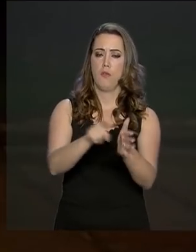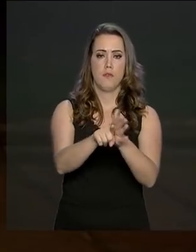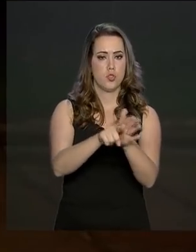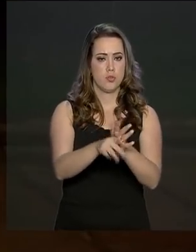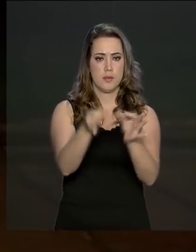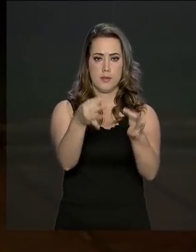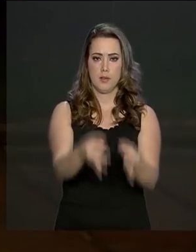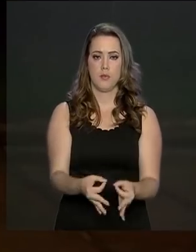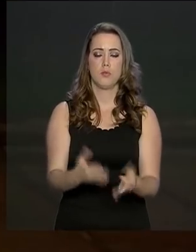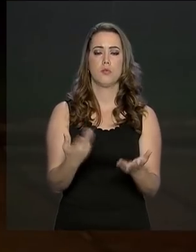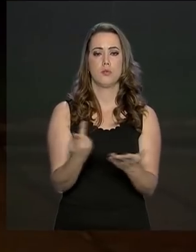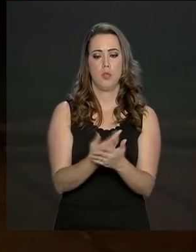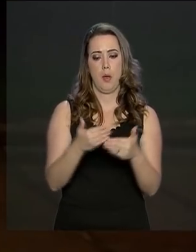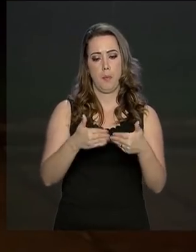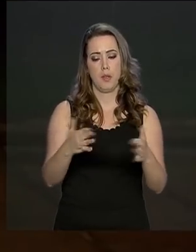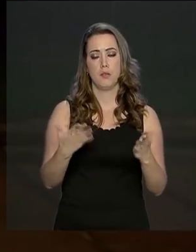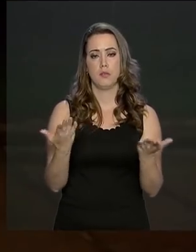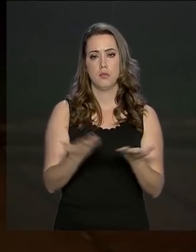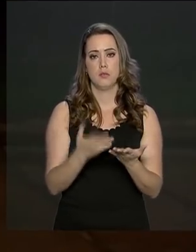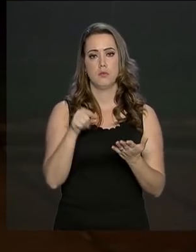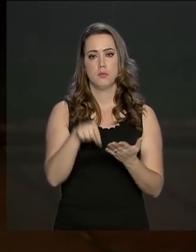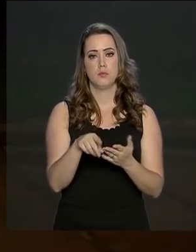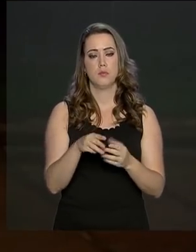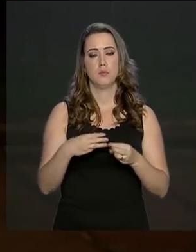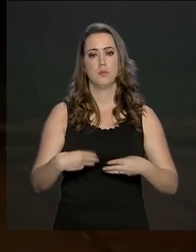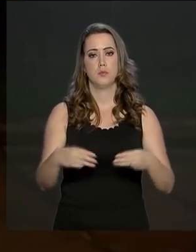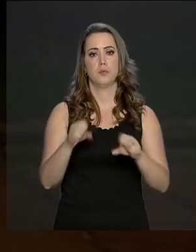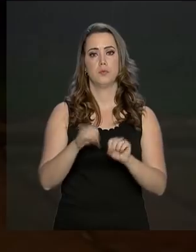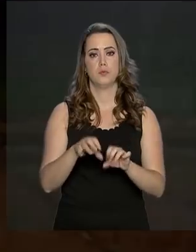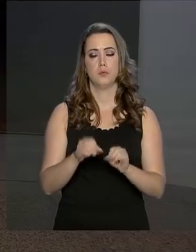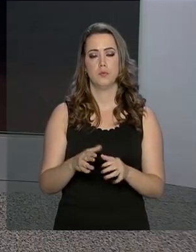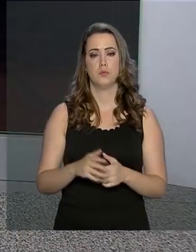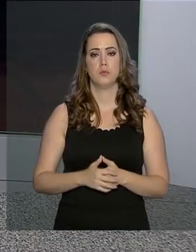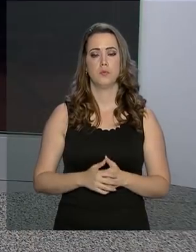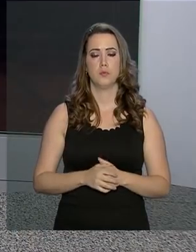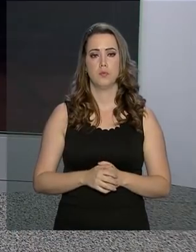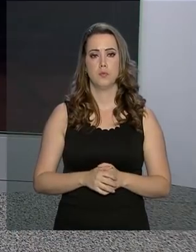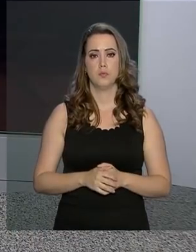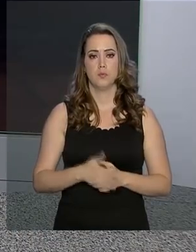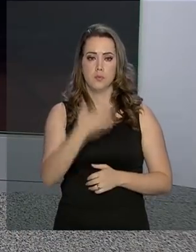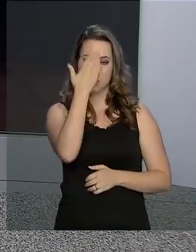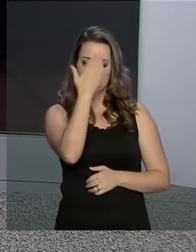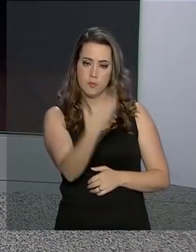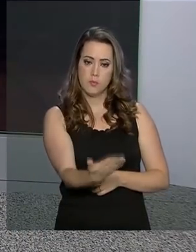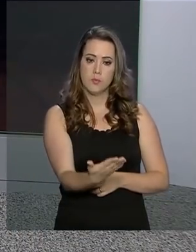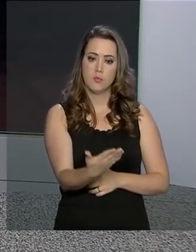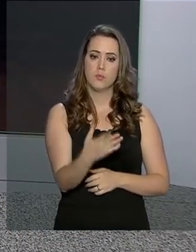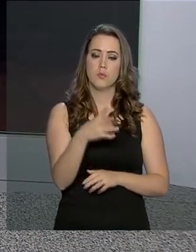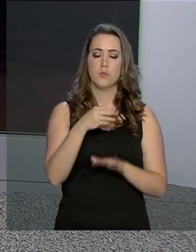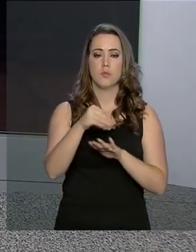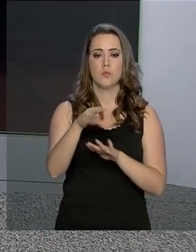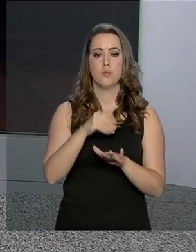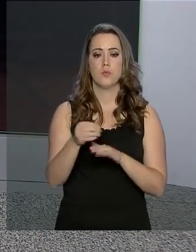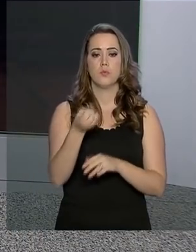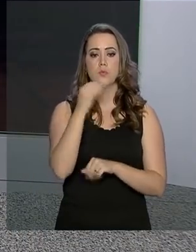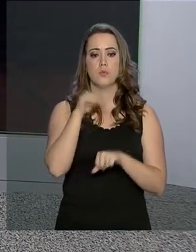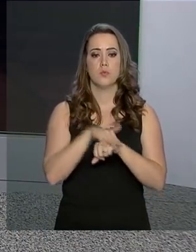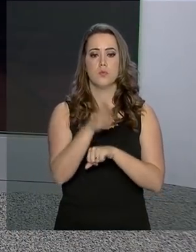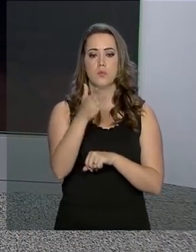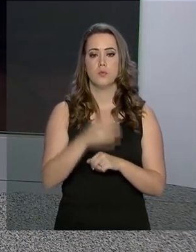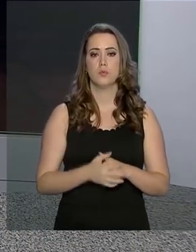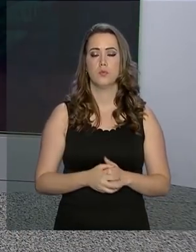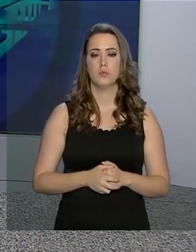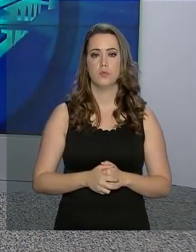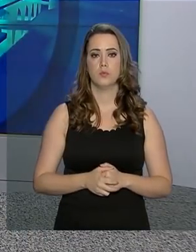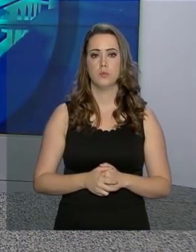investigações que foram iniciadas pelo MEC. Alessandra. Muito obrigada, Daniela, e pelas informações, uma boa noite.